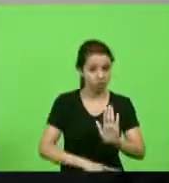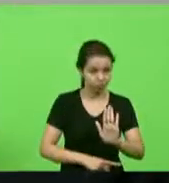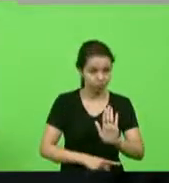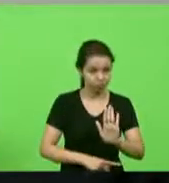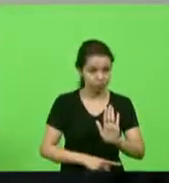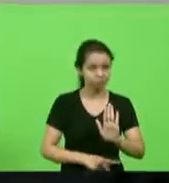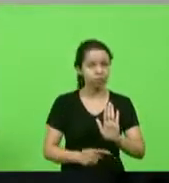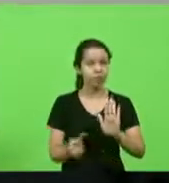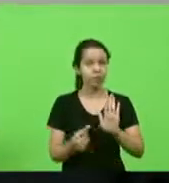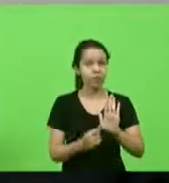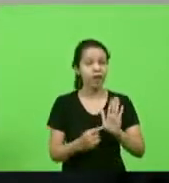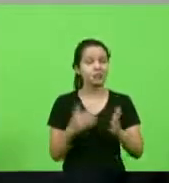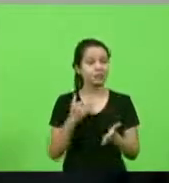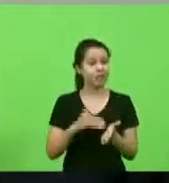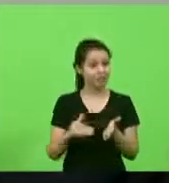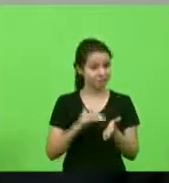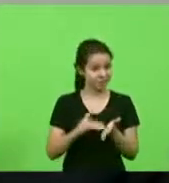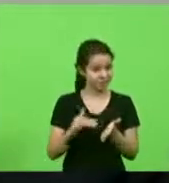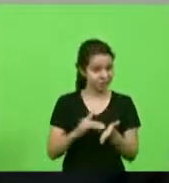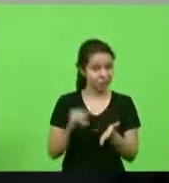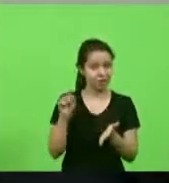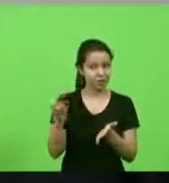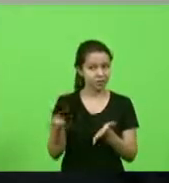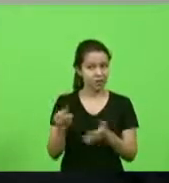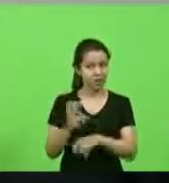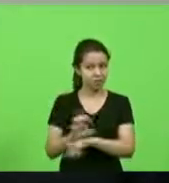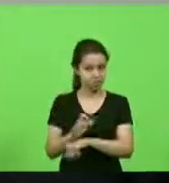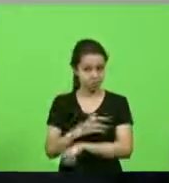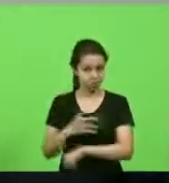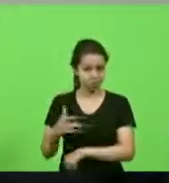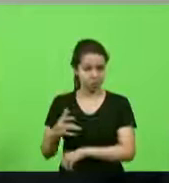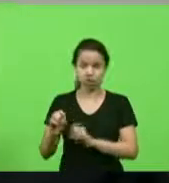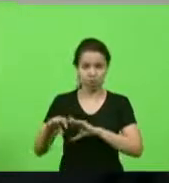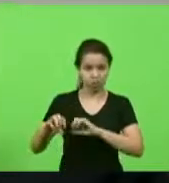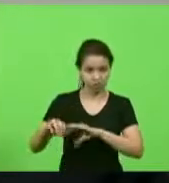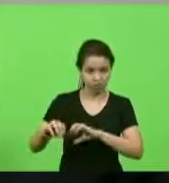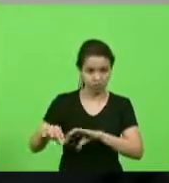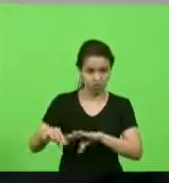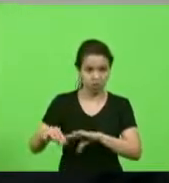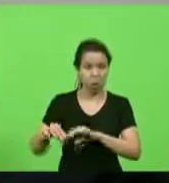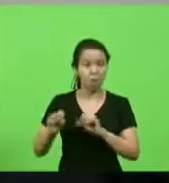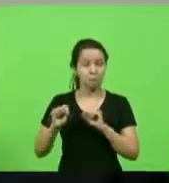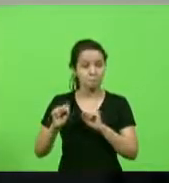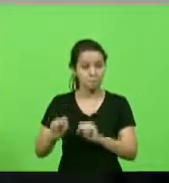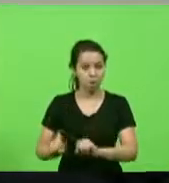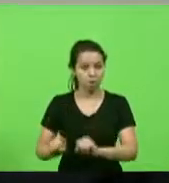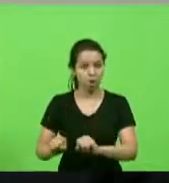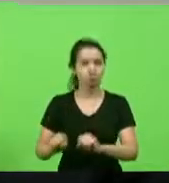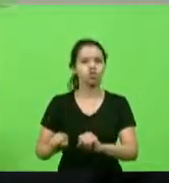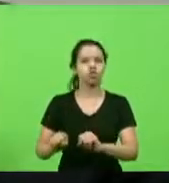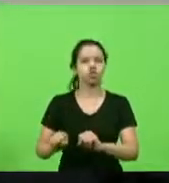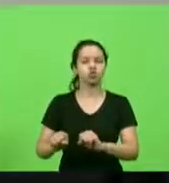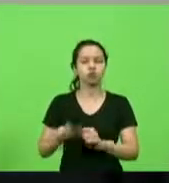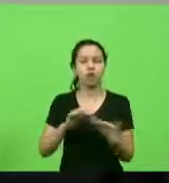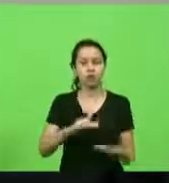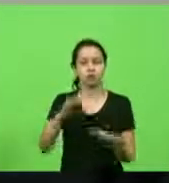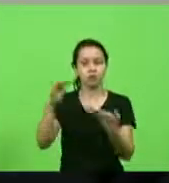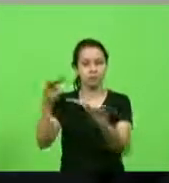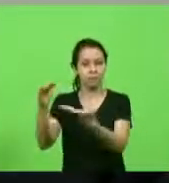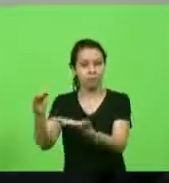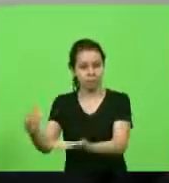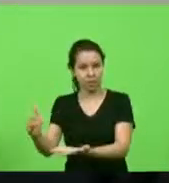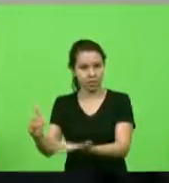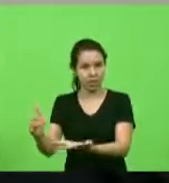estadual de educação possa receber de forma gratuita então em doação